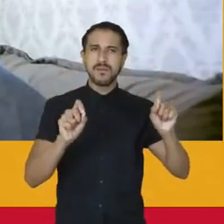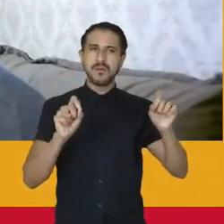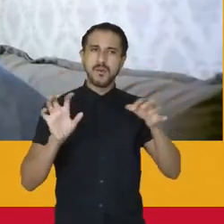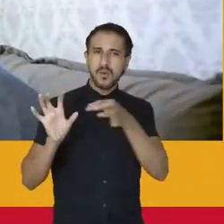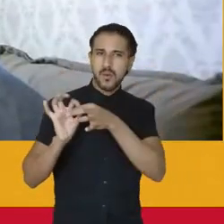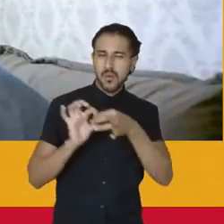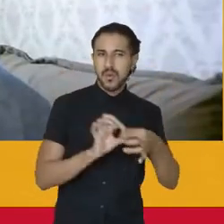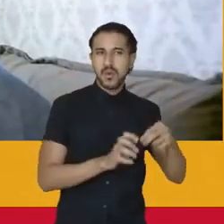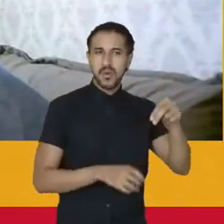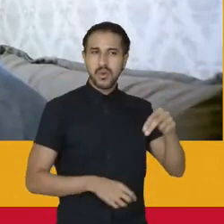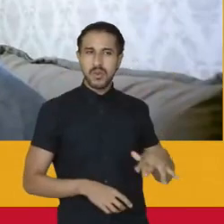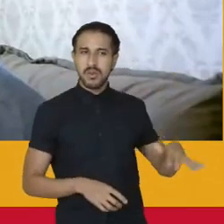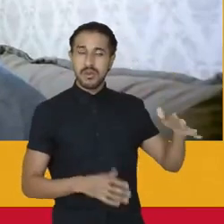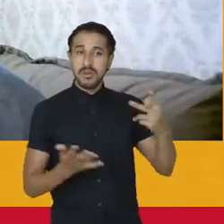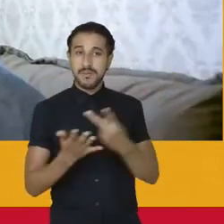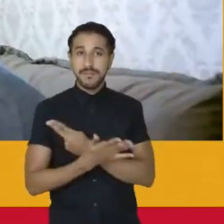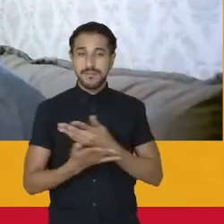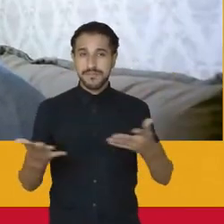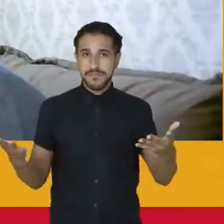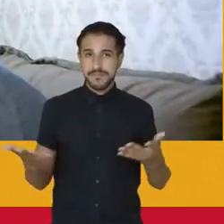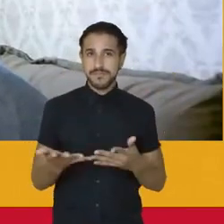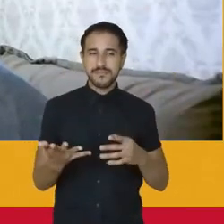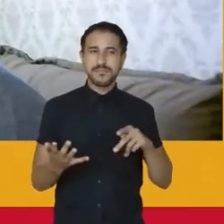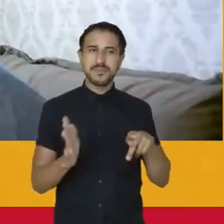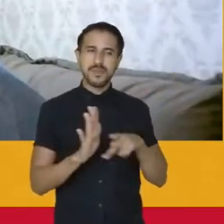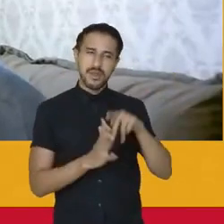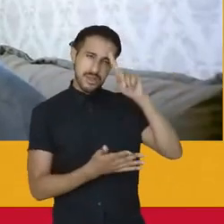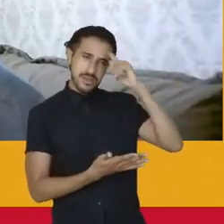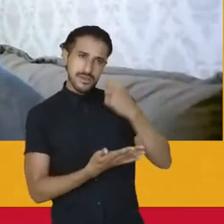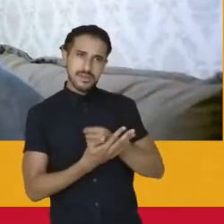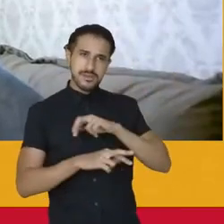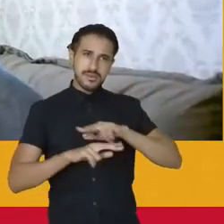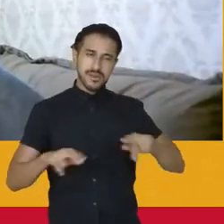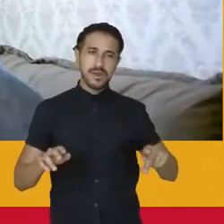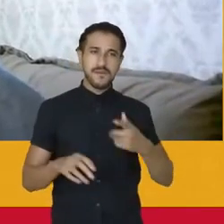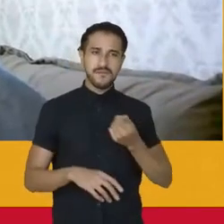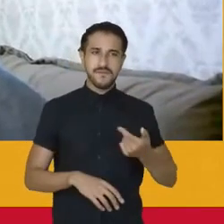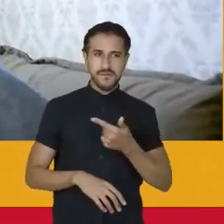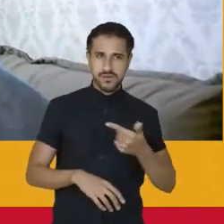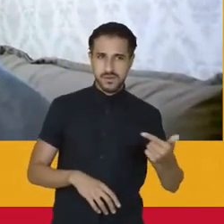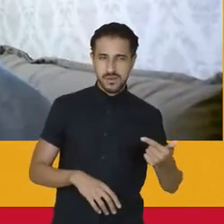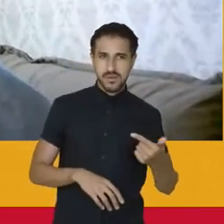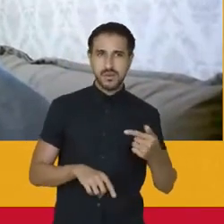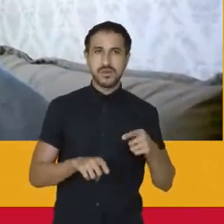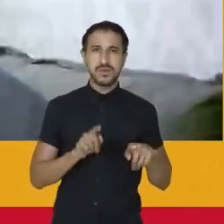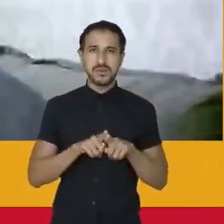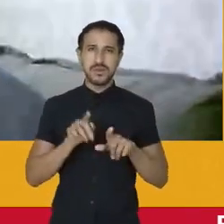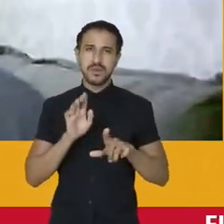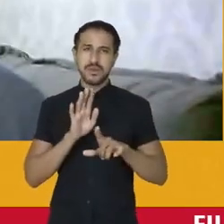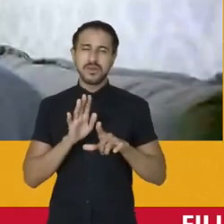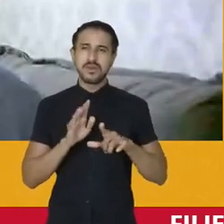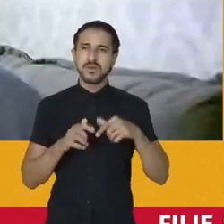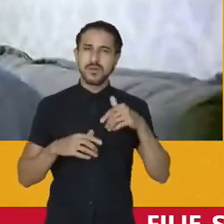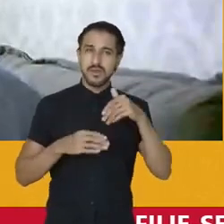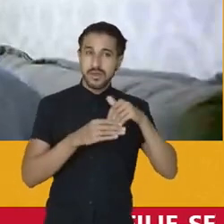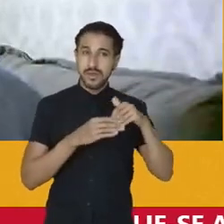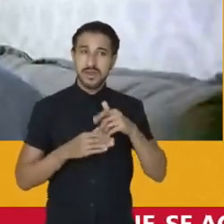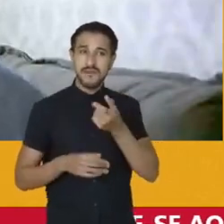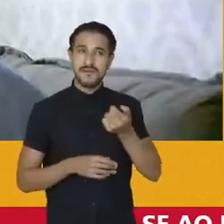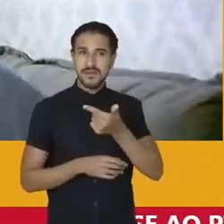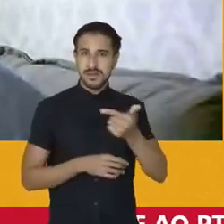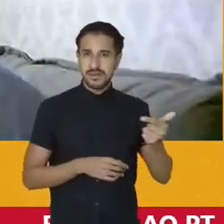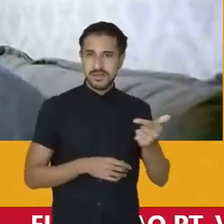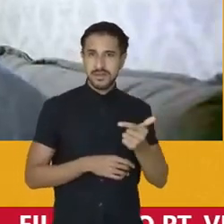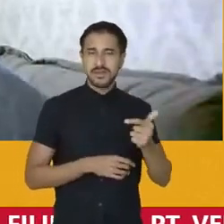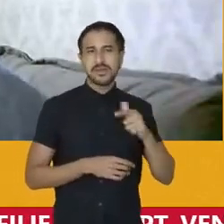o cenário nacional que se coloca para as exviações em 2022, para as ex-diaturas, melhor dizendo, em 2022,